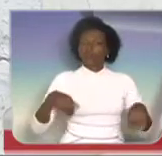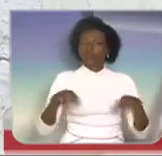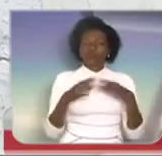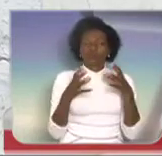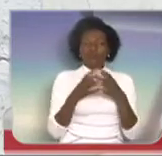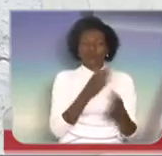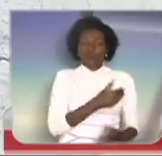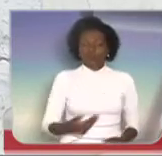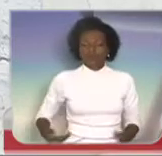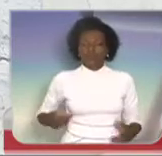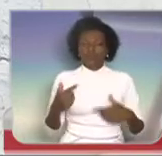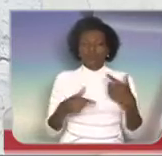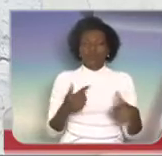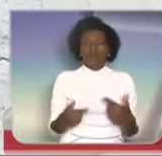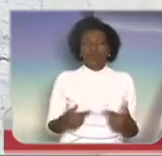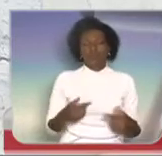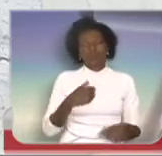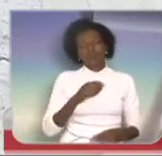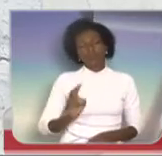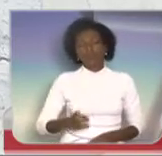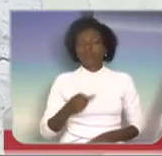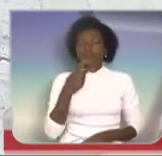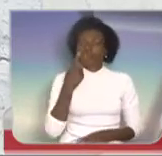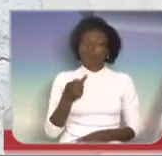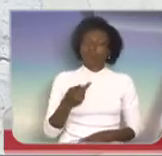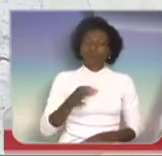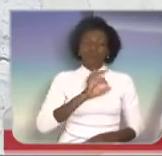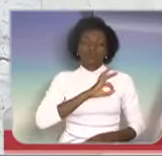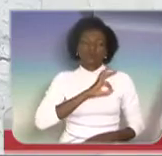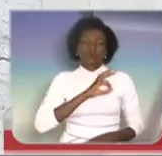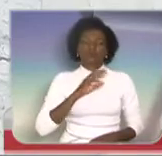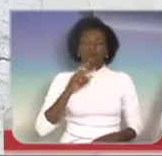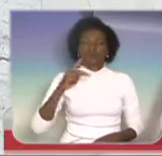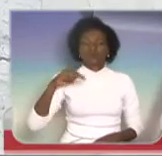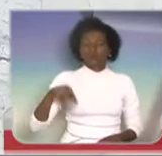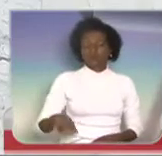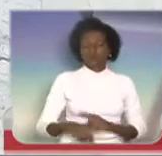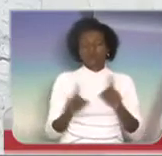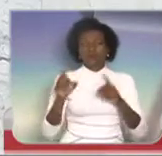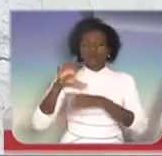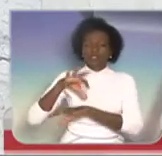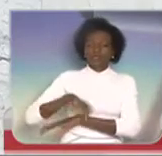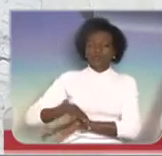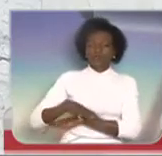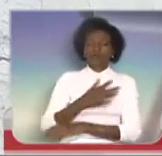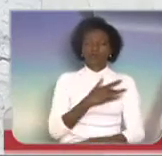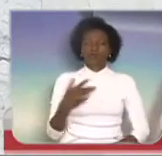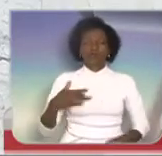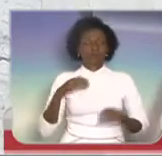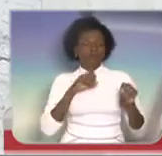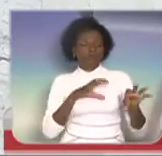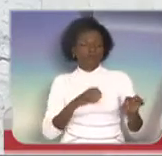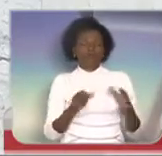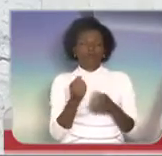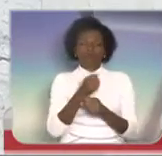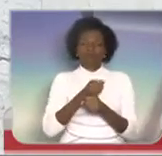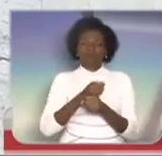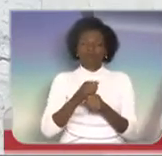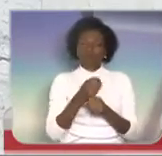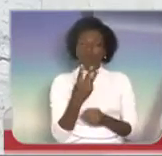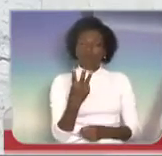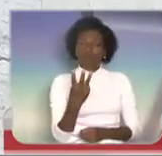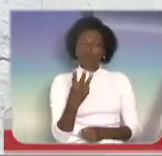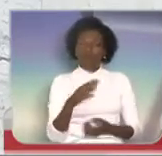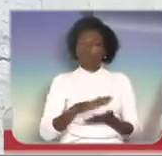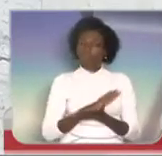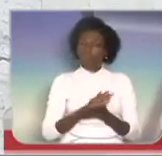sempre peço pela Polícia Militar, mas a segurança, da saúde, da educação, três anos praticamente sem qualquer reajuste.